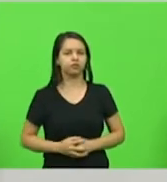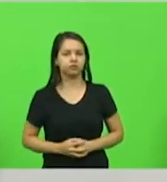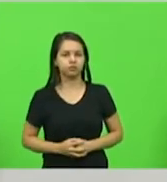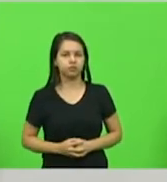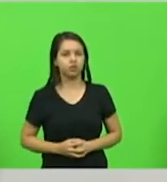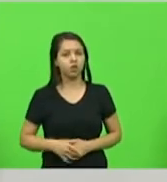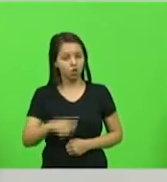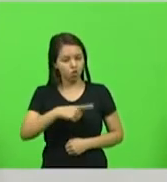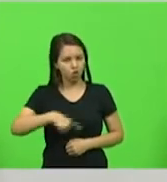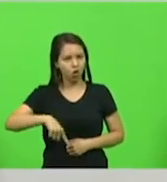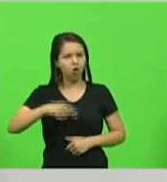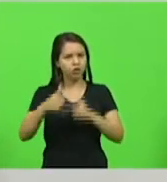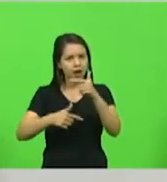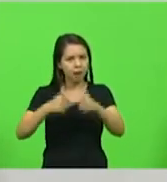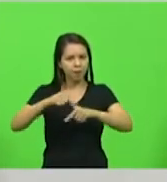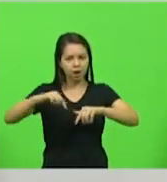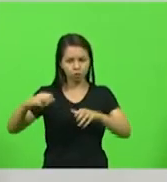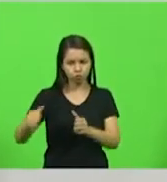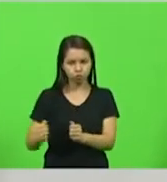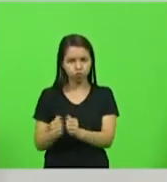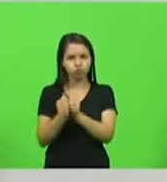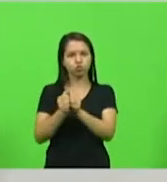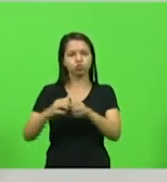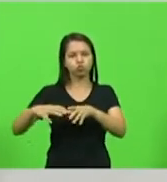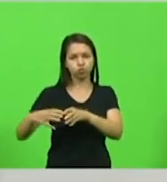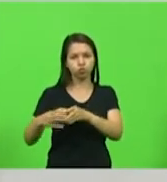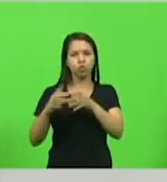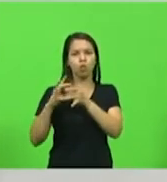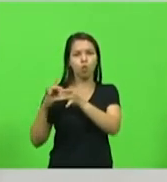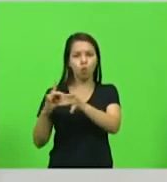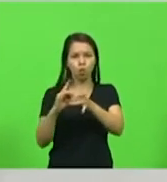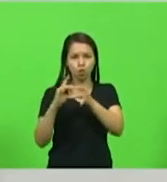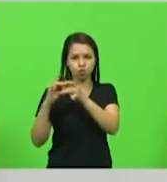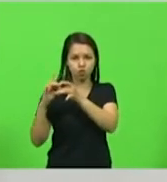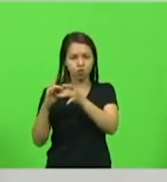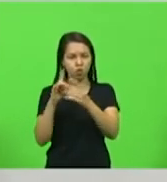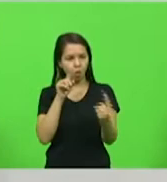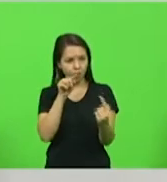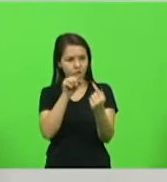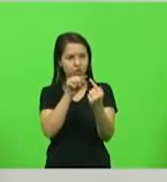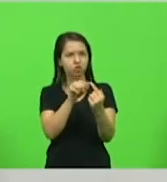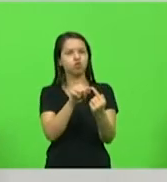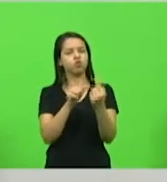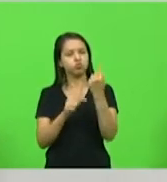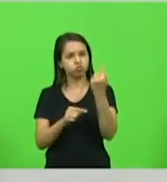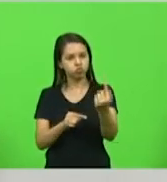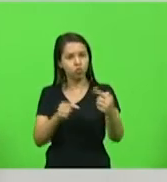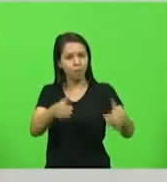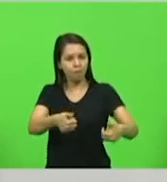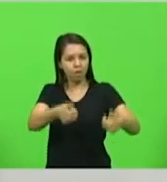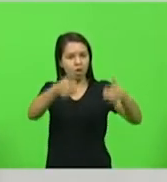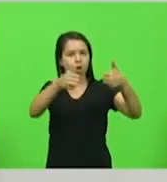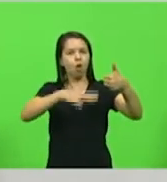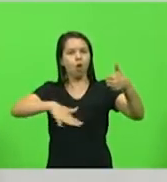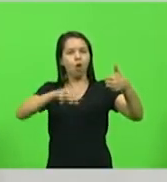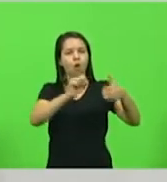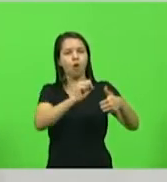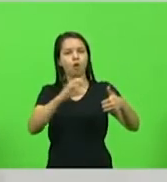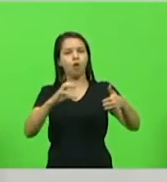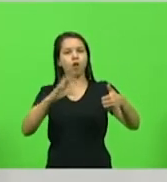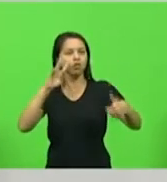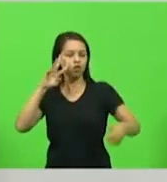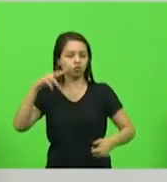trabalhamos juntos, unidos, tendo em vista o mesmo objetivo, que é o bem de Santa Catarina, os resultados se potencializam.